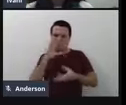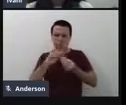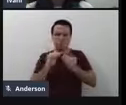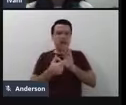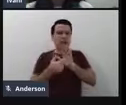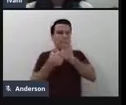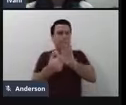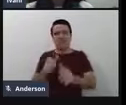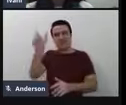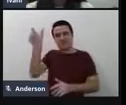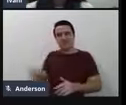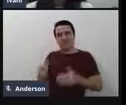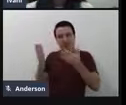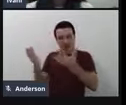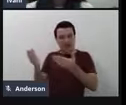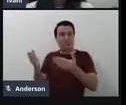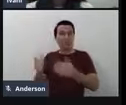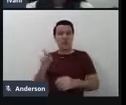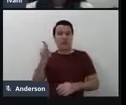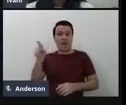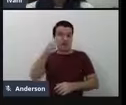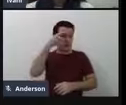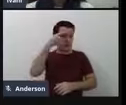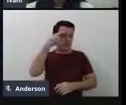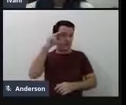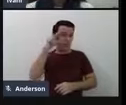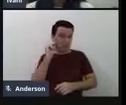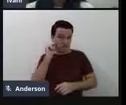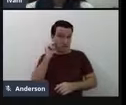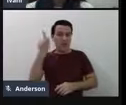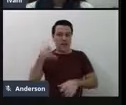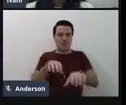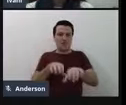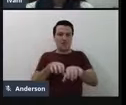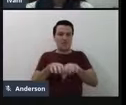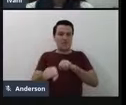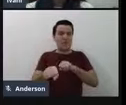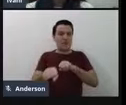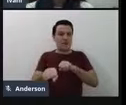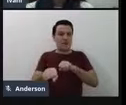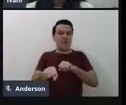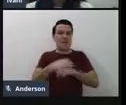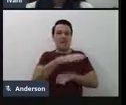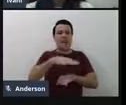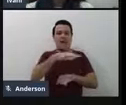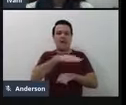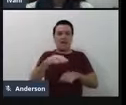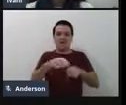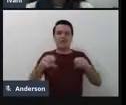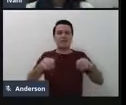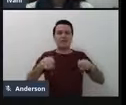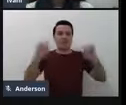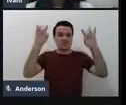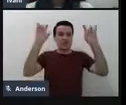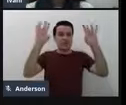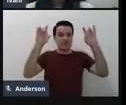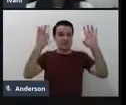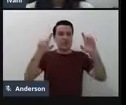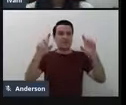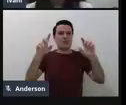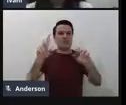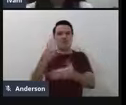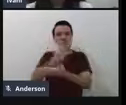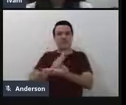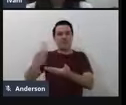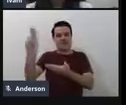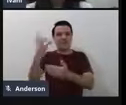A Ivani, ela possui licenciatura em educação especial pela Universidade Federal de Santa